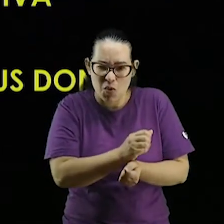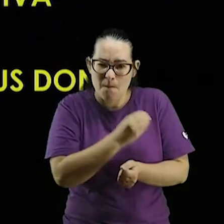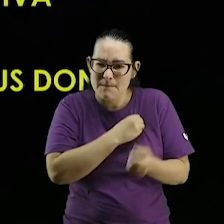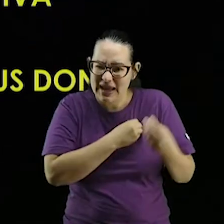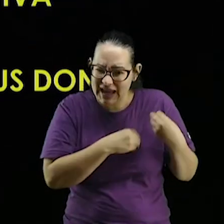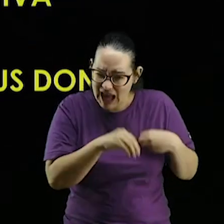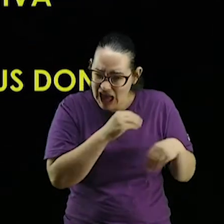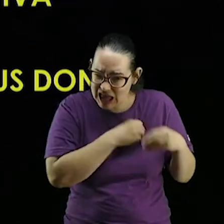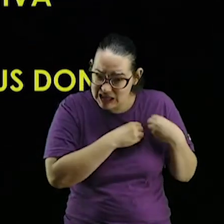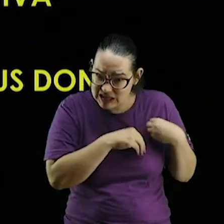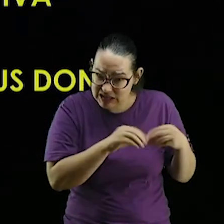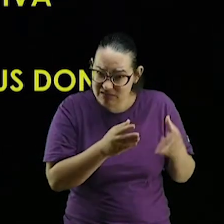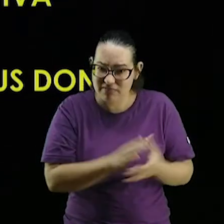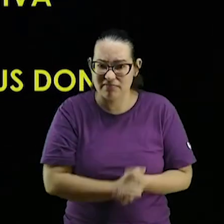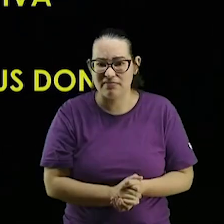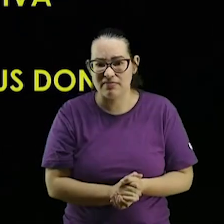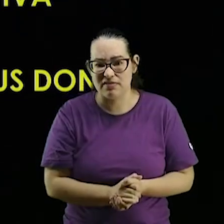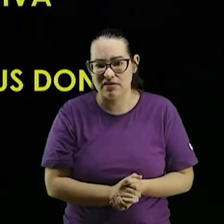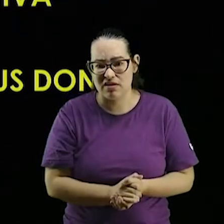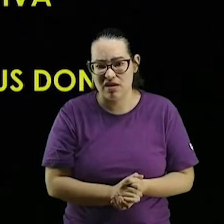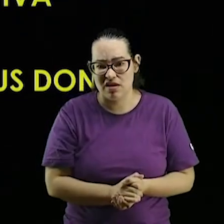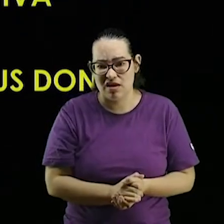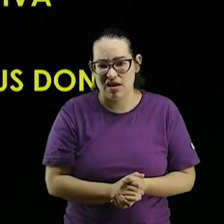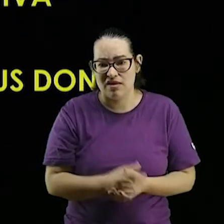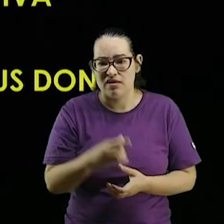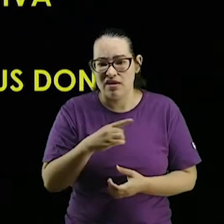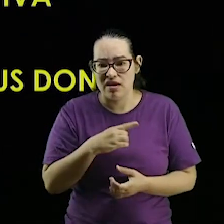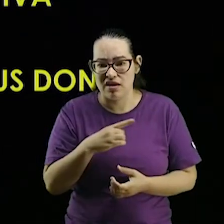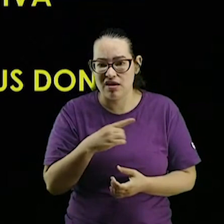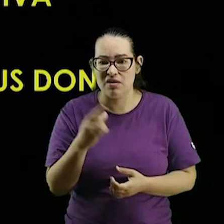seja superficial na tua vida espiritual